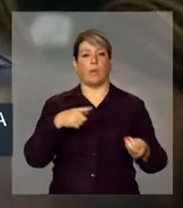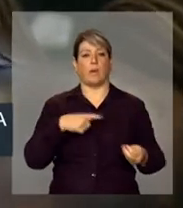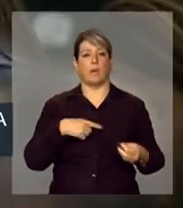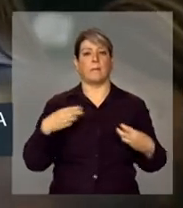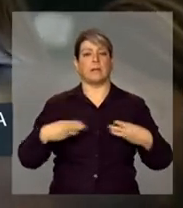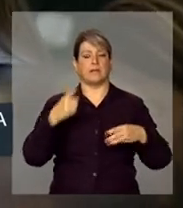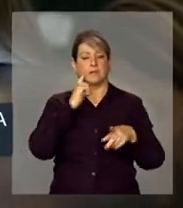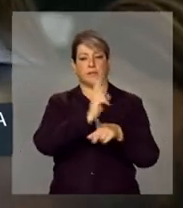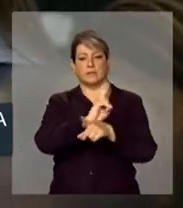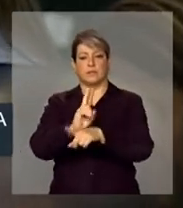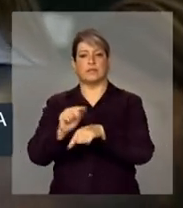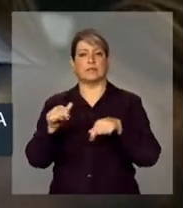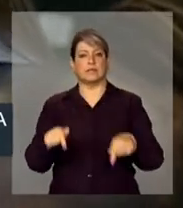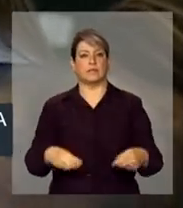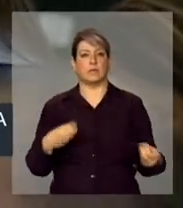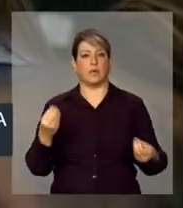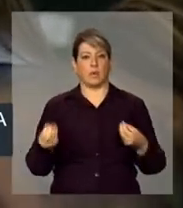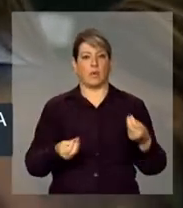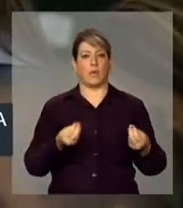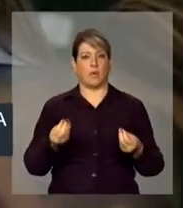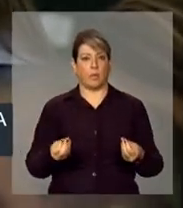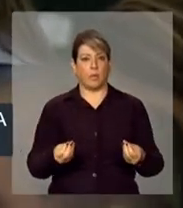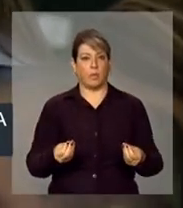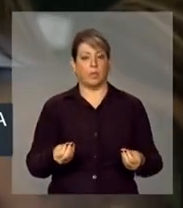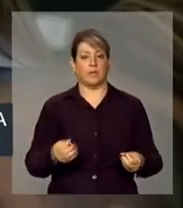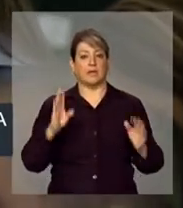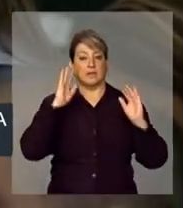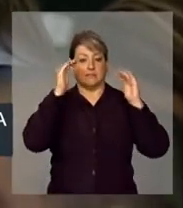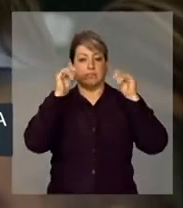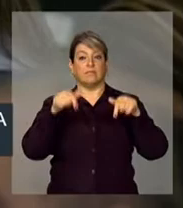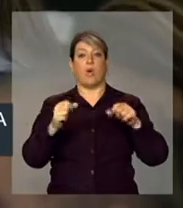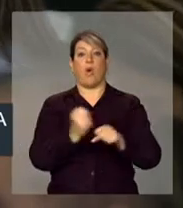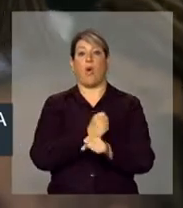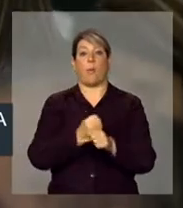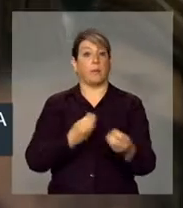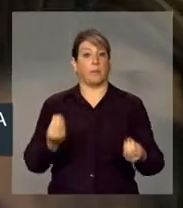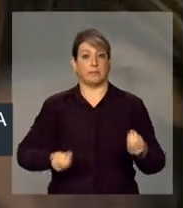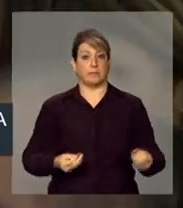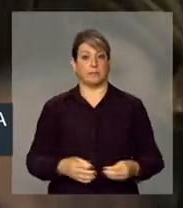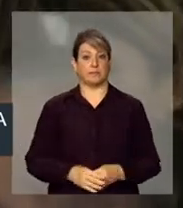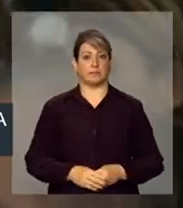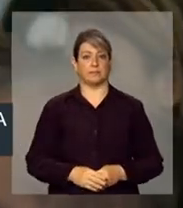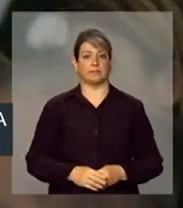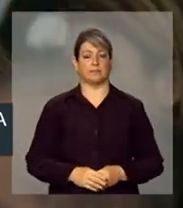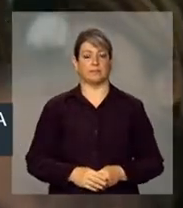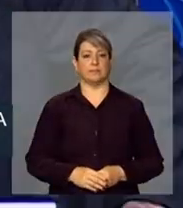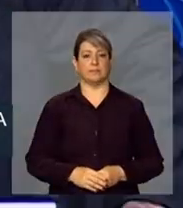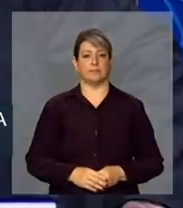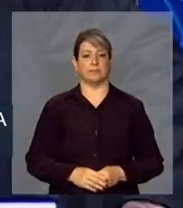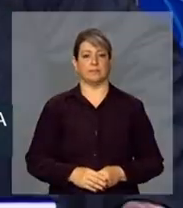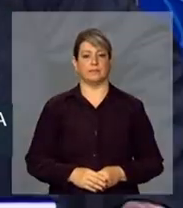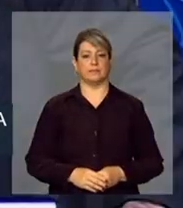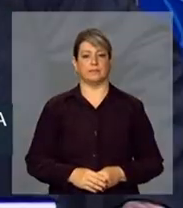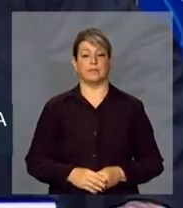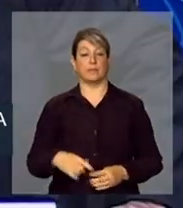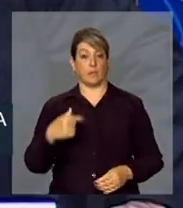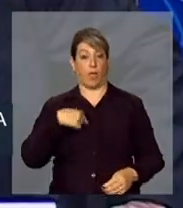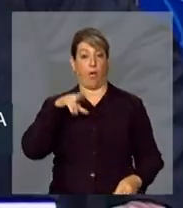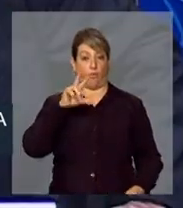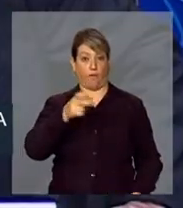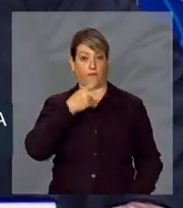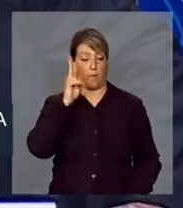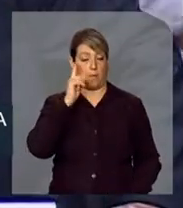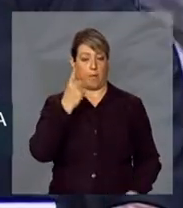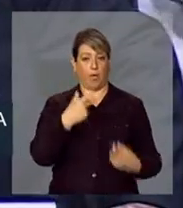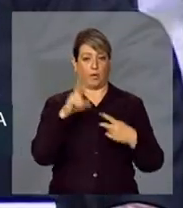monitorando isso daí, e, enfim, dando celeridade a essas obras. Eu vou dizer alguma coisa sobre a sua